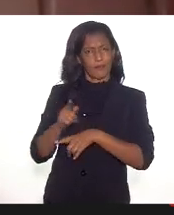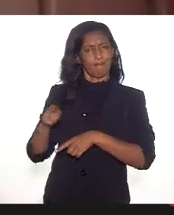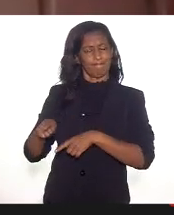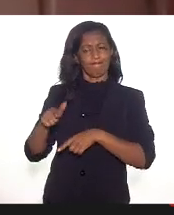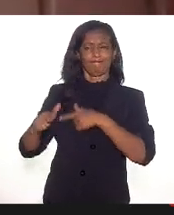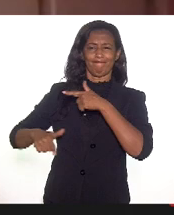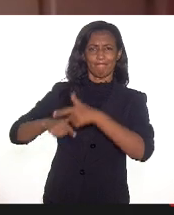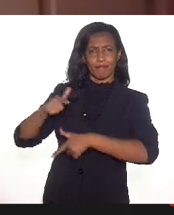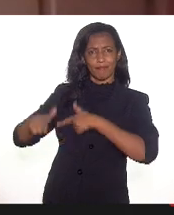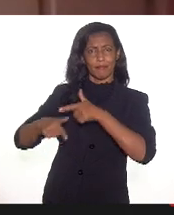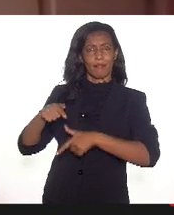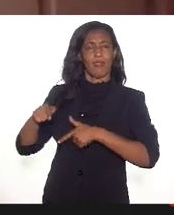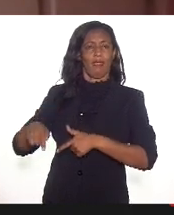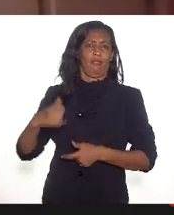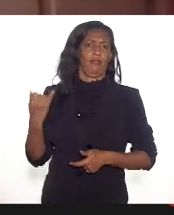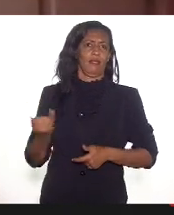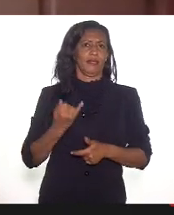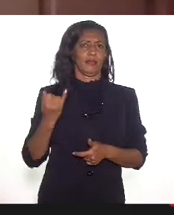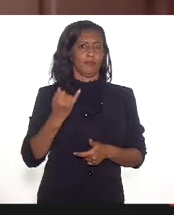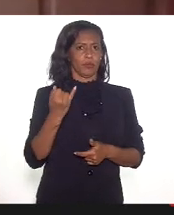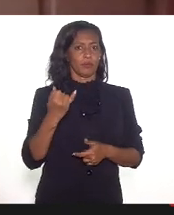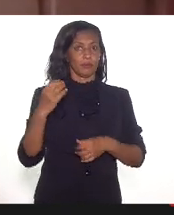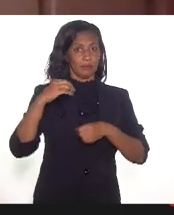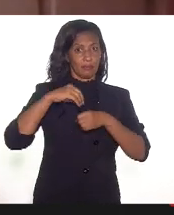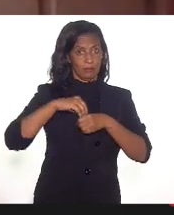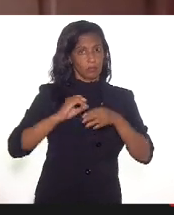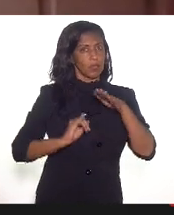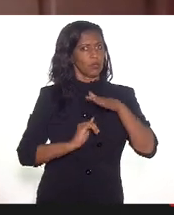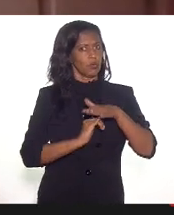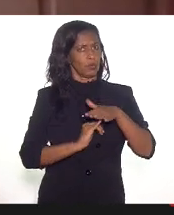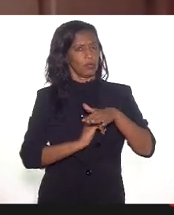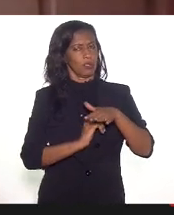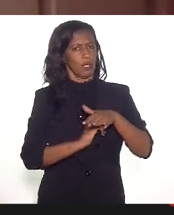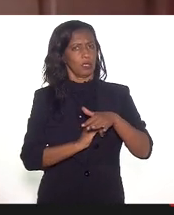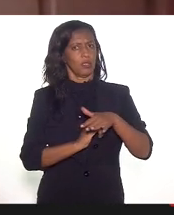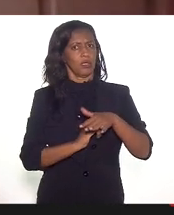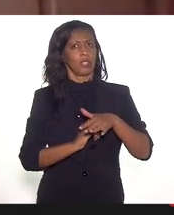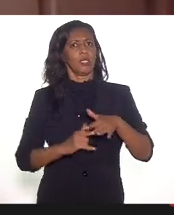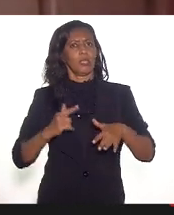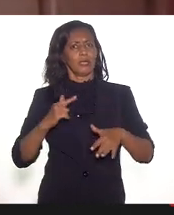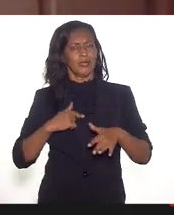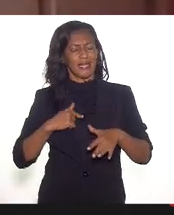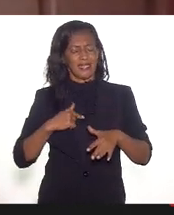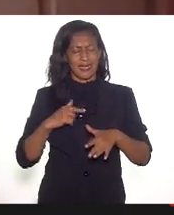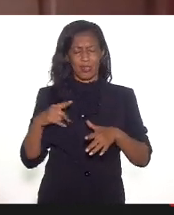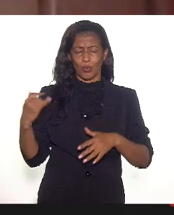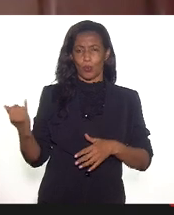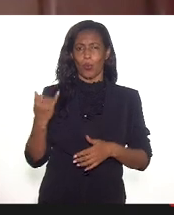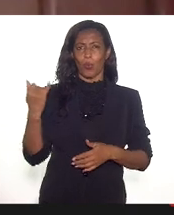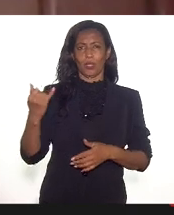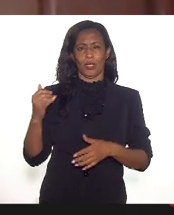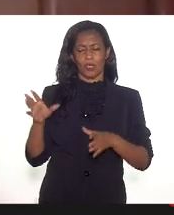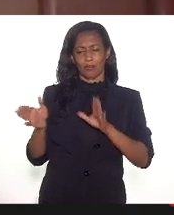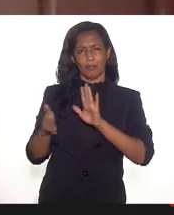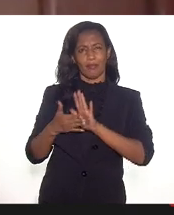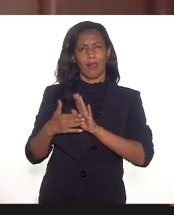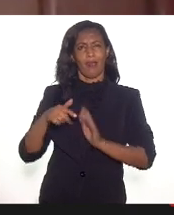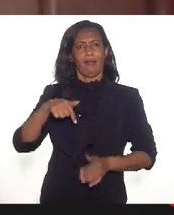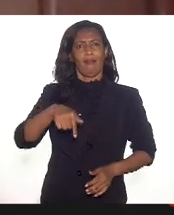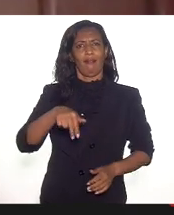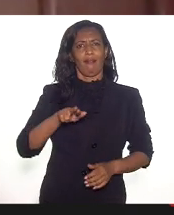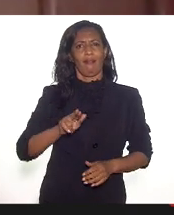essa ferramenta importante na institucionalidade que tem sido a nossa mandata quilombo e a nossa